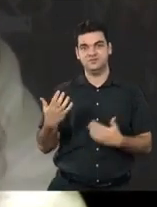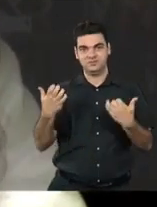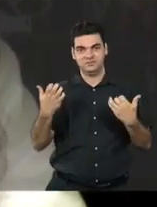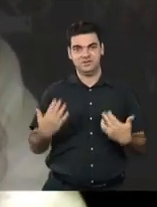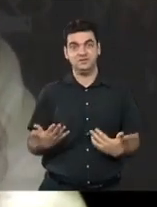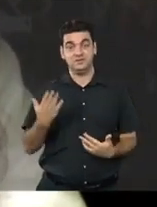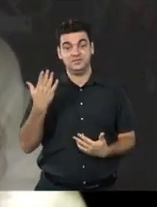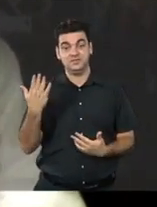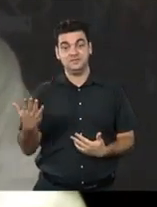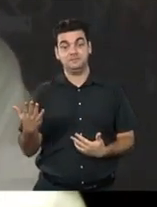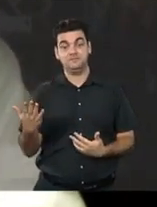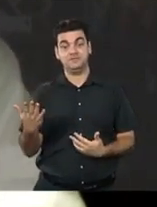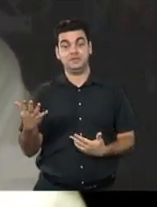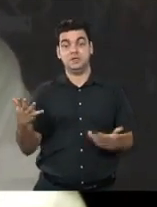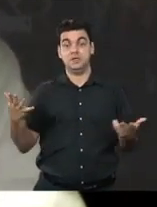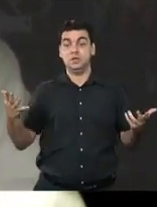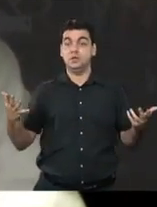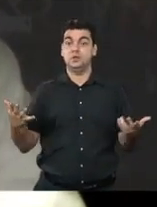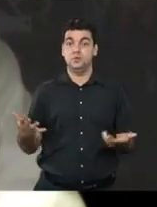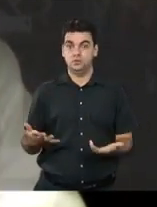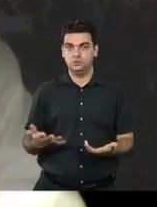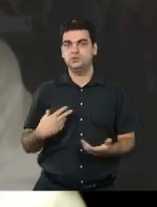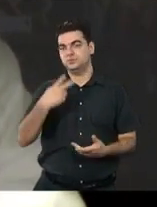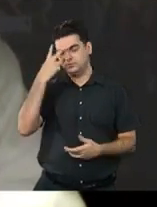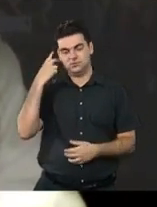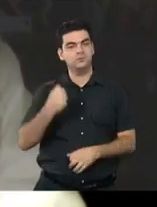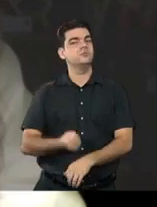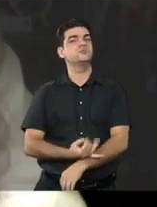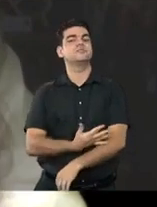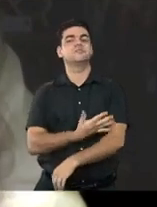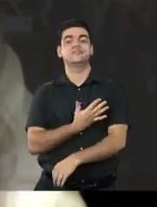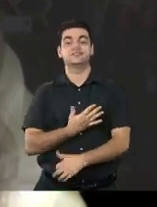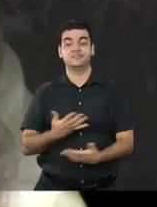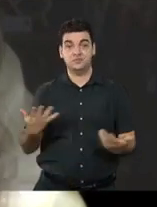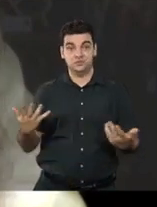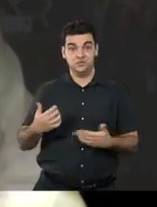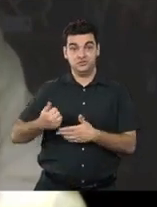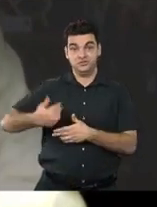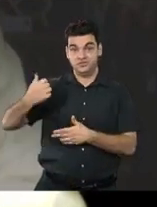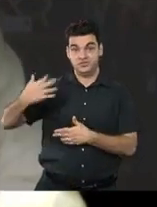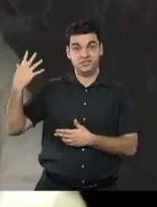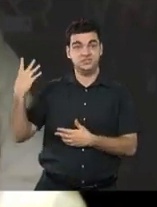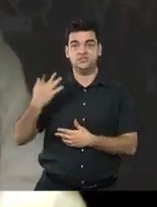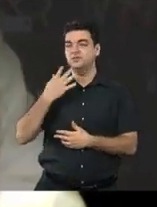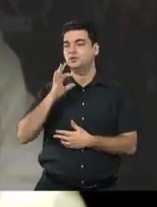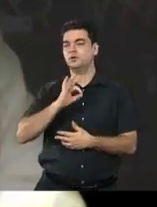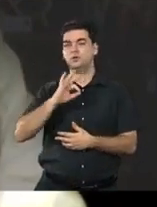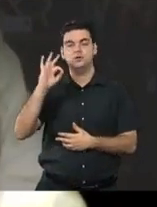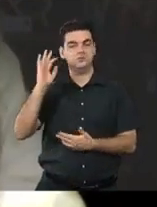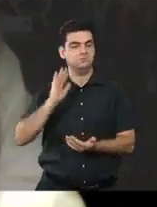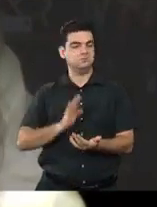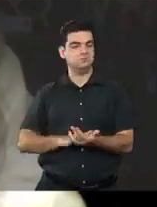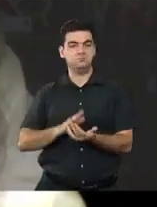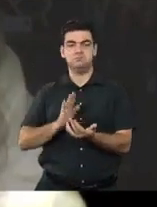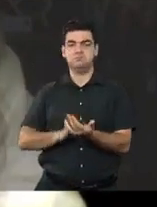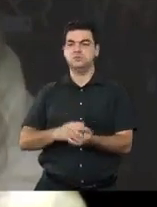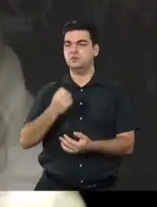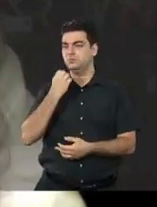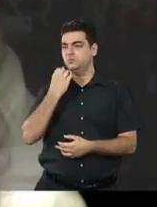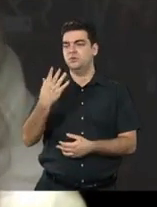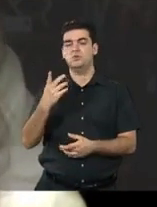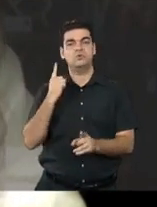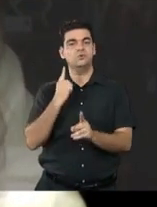vocês, as pessoas extremamente emocionadas, assim, muitas delas que estão te ouvindo agora falando que força ouvir a nossa